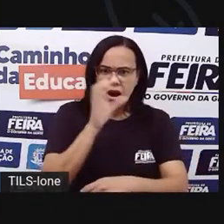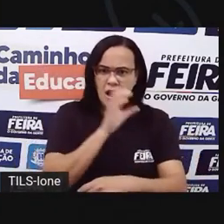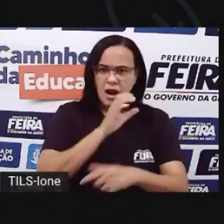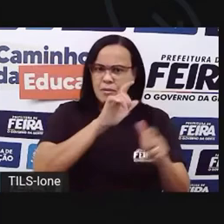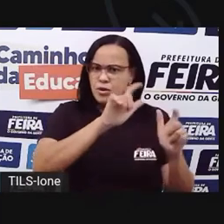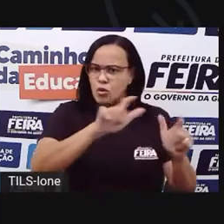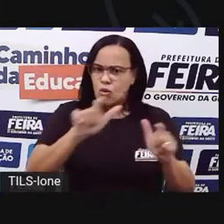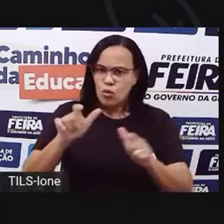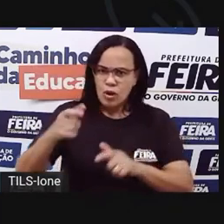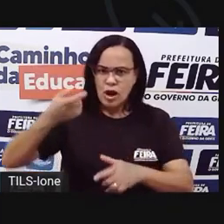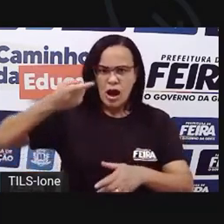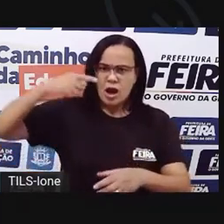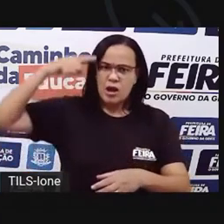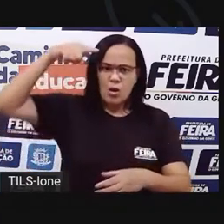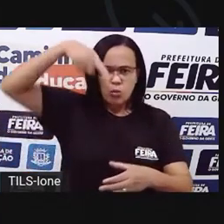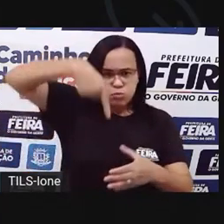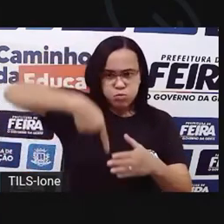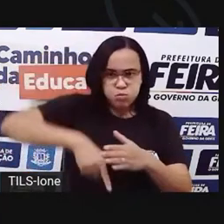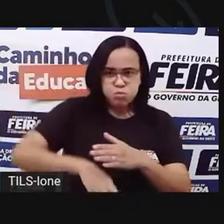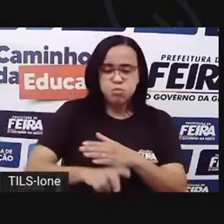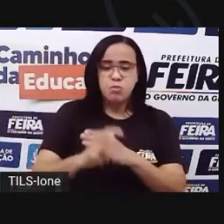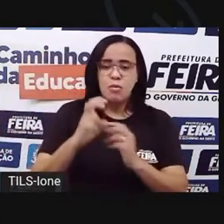terra mesmo, de metrô.